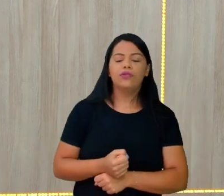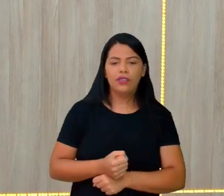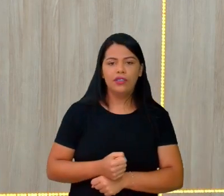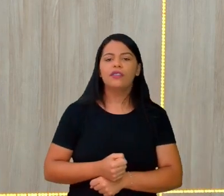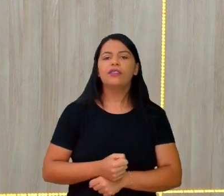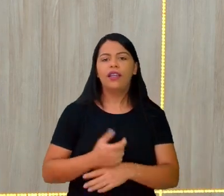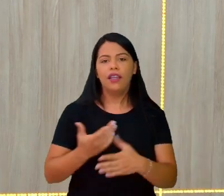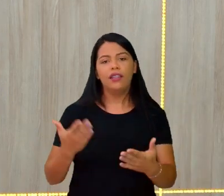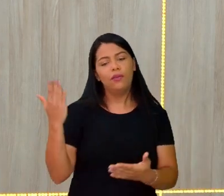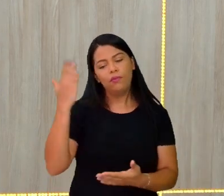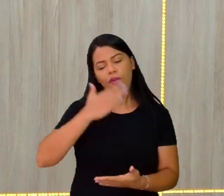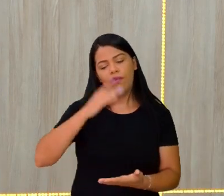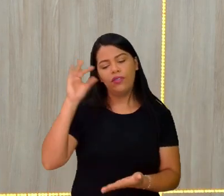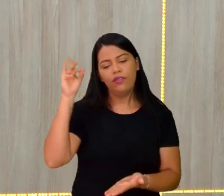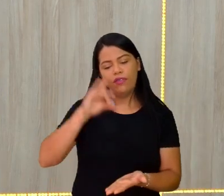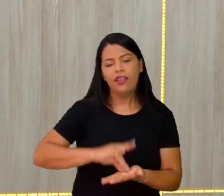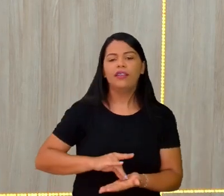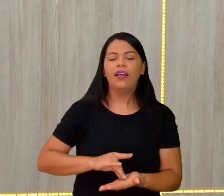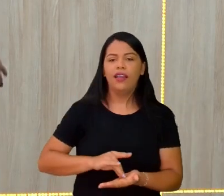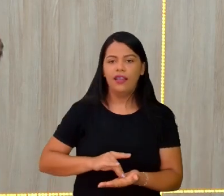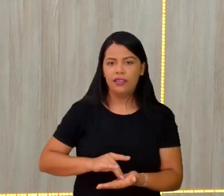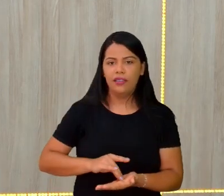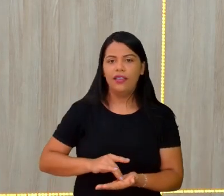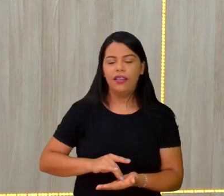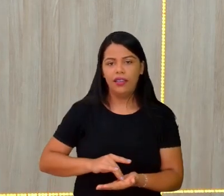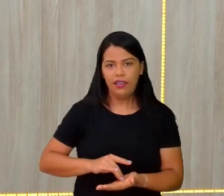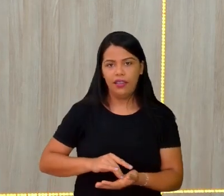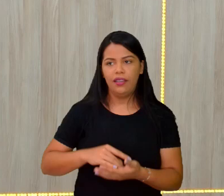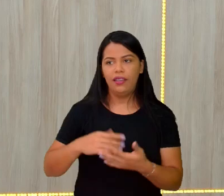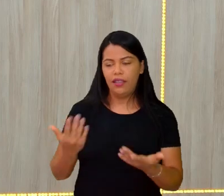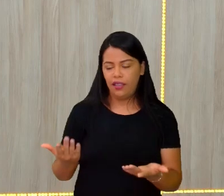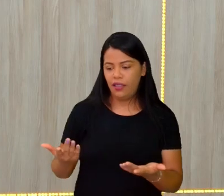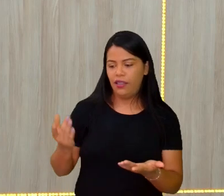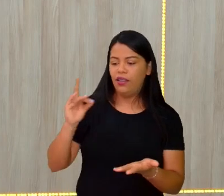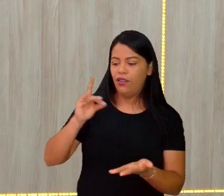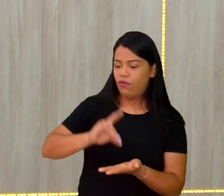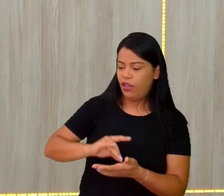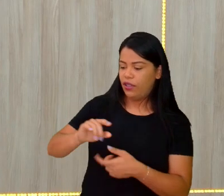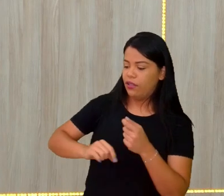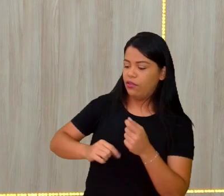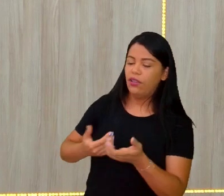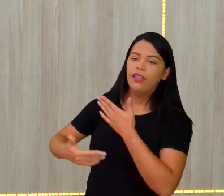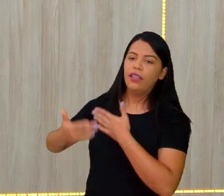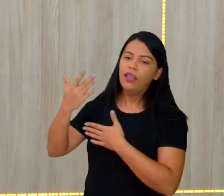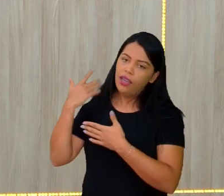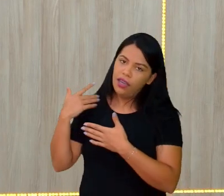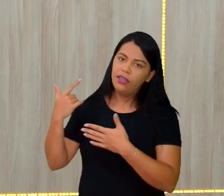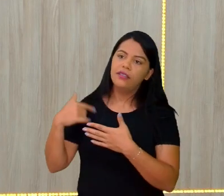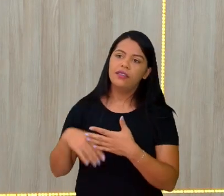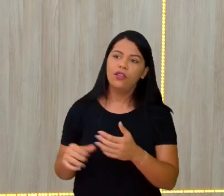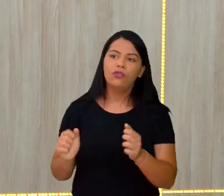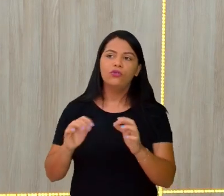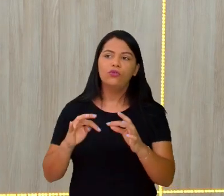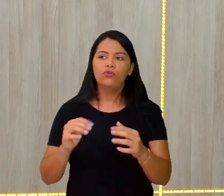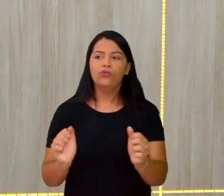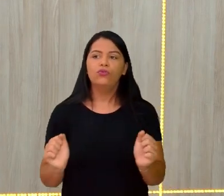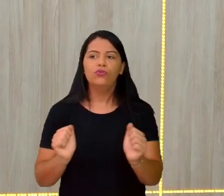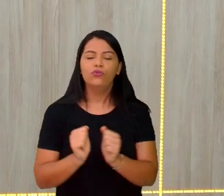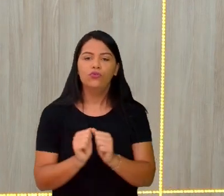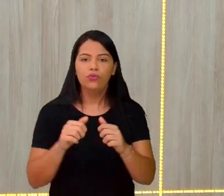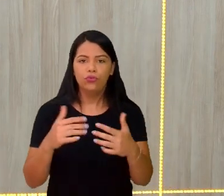comprovando a junção, né? Melhor dizendo, desses continentes há alguns anos atrás, há